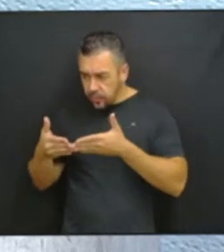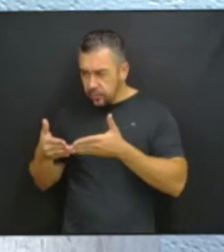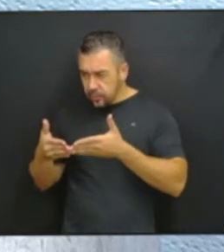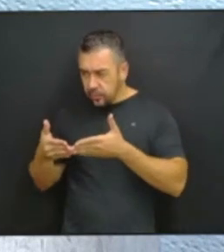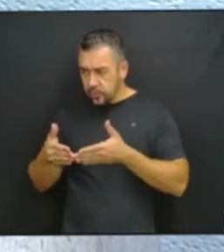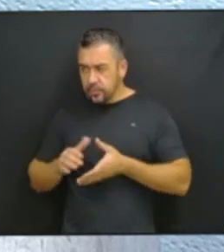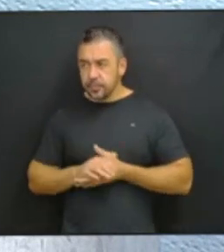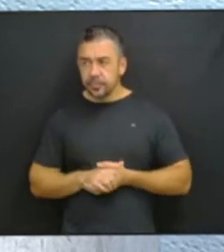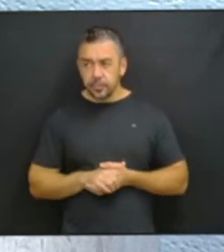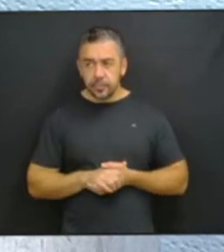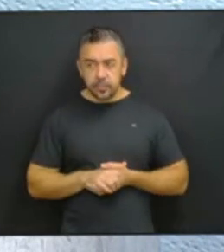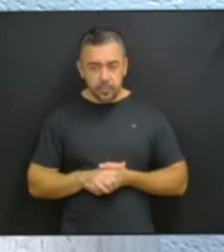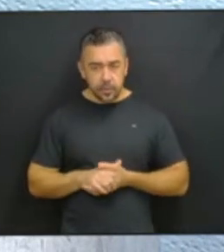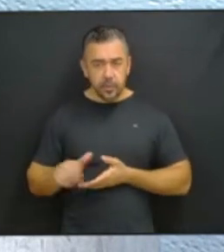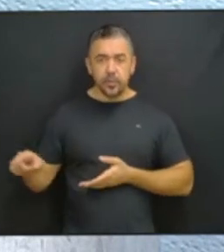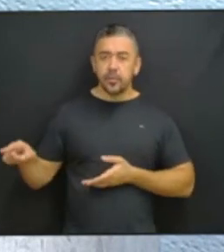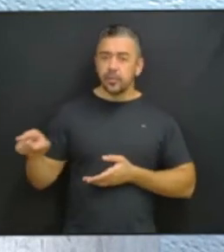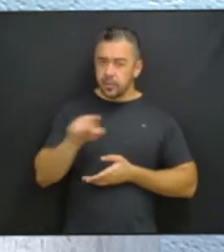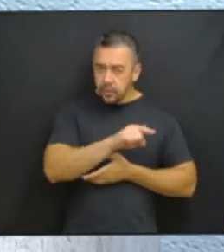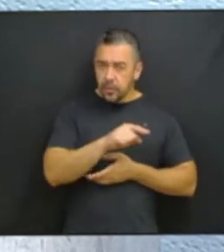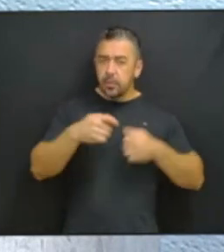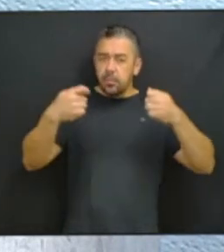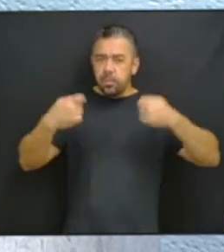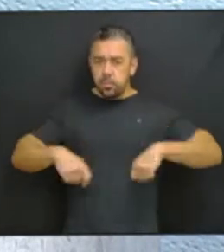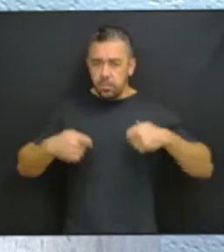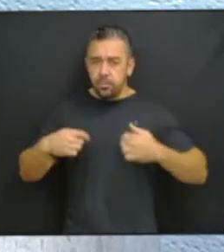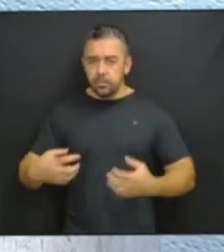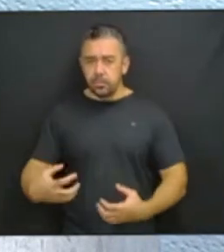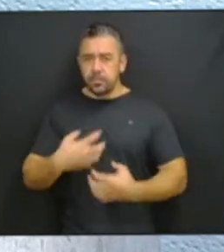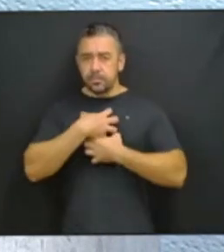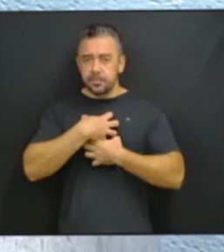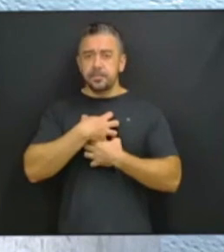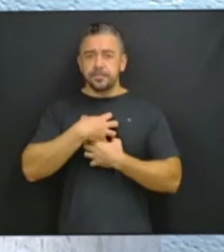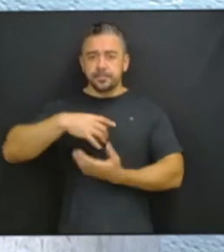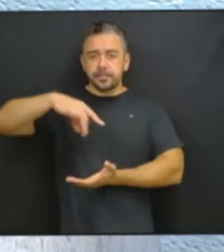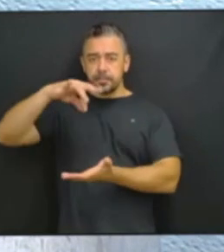Pois não. Os senhores precisam tomar um choque de realidade.